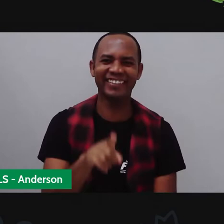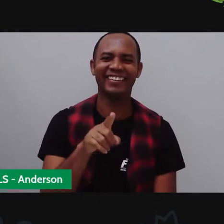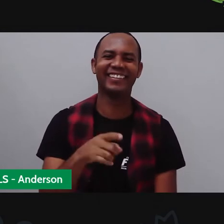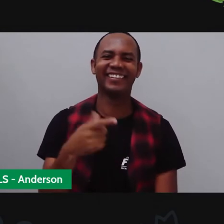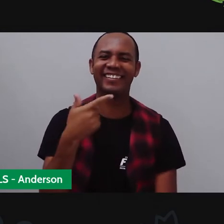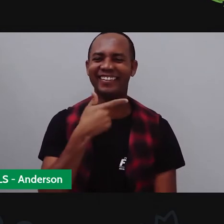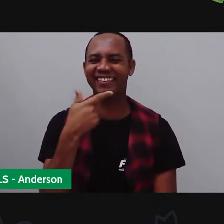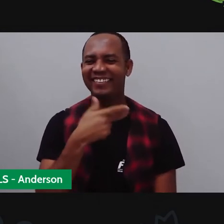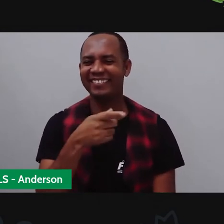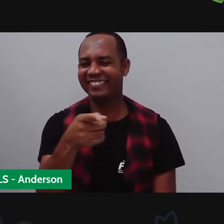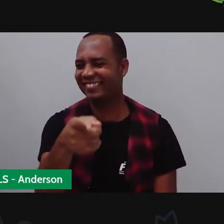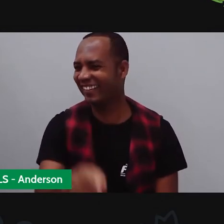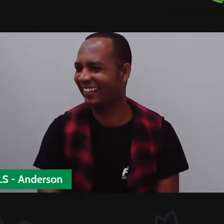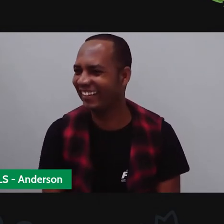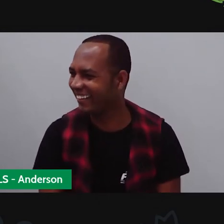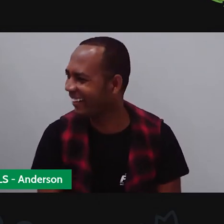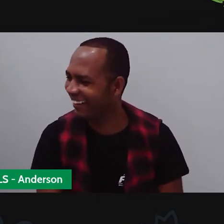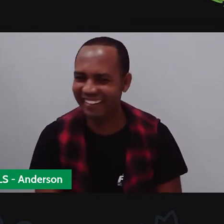tudo, gente.